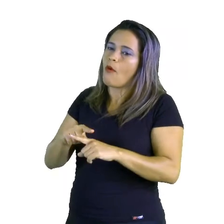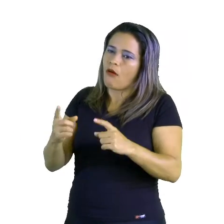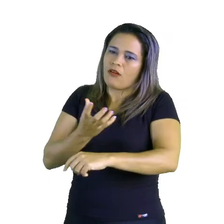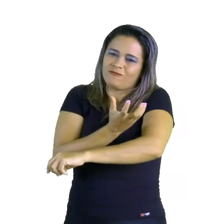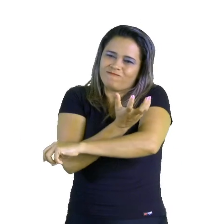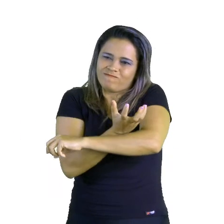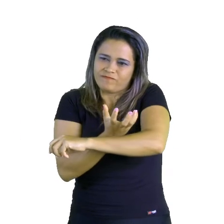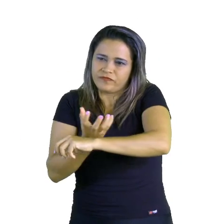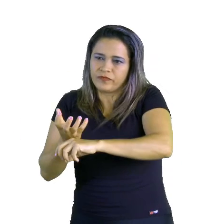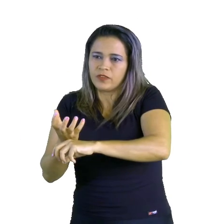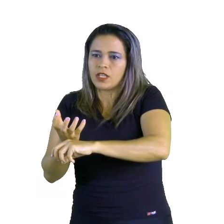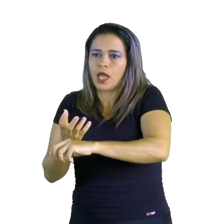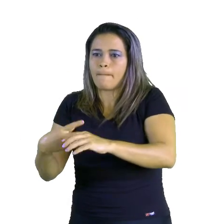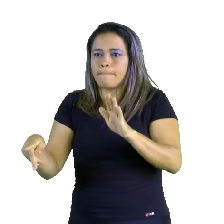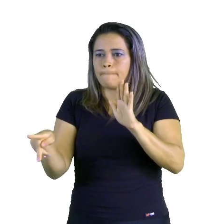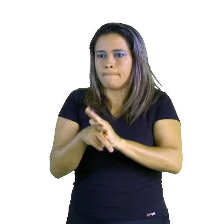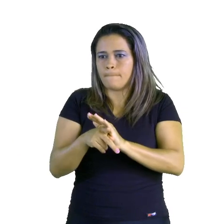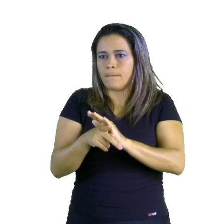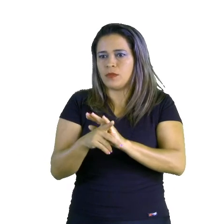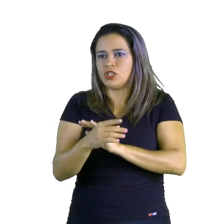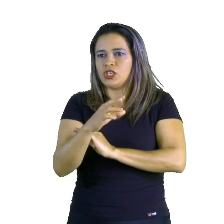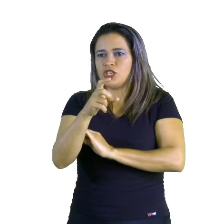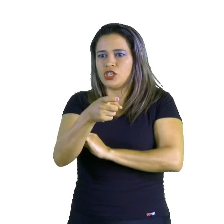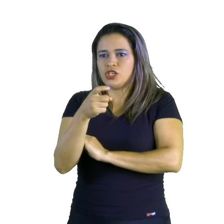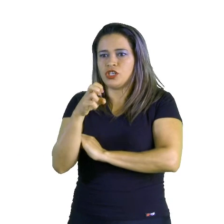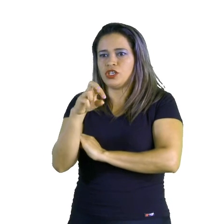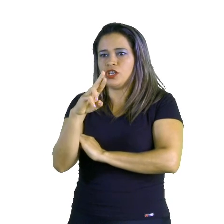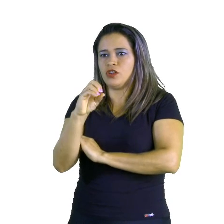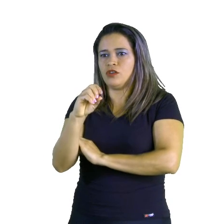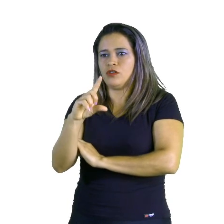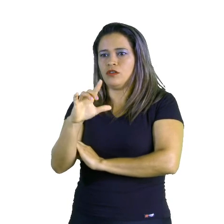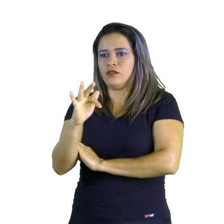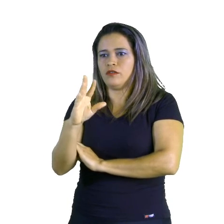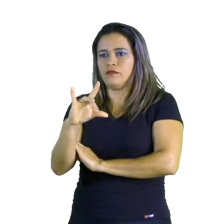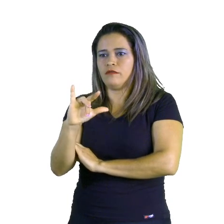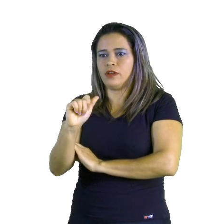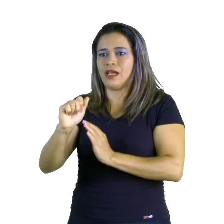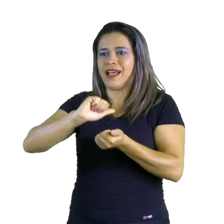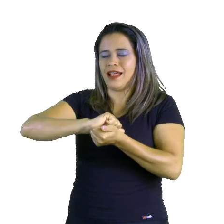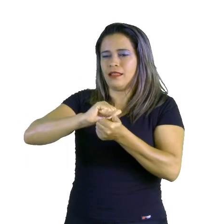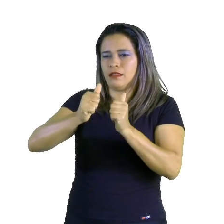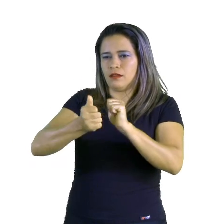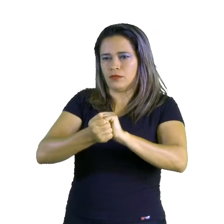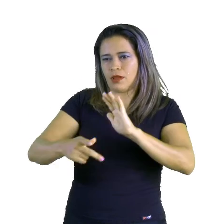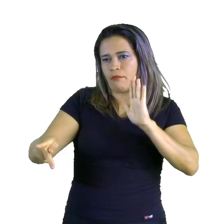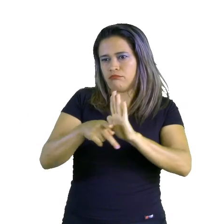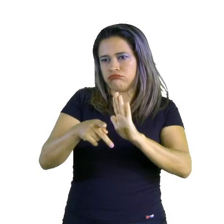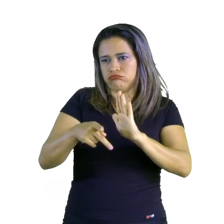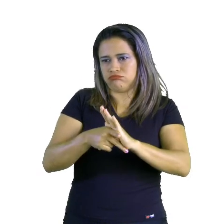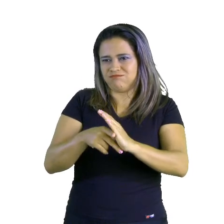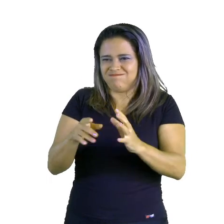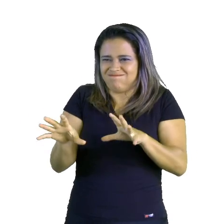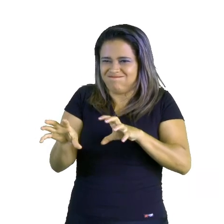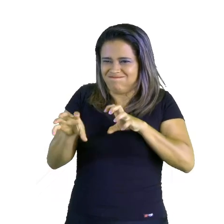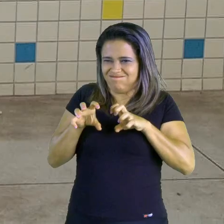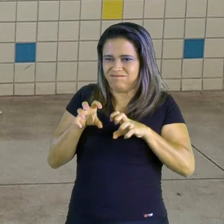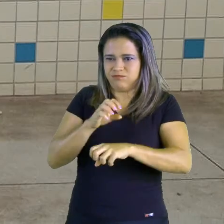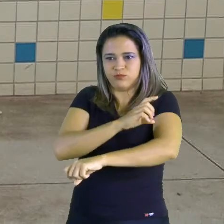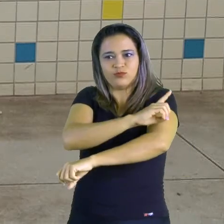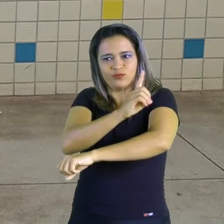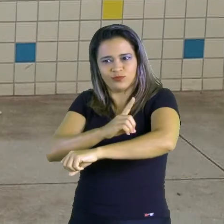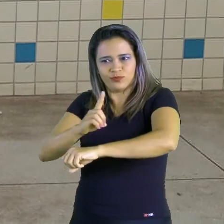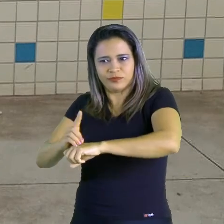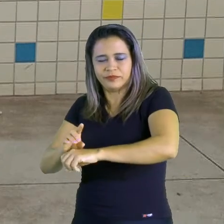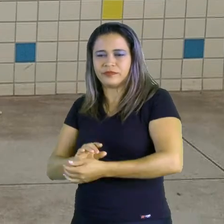composta por plantas xerófilas, ou seja, adaptadas ao clima seco e desértico. Uma